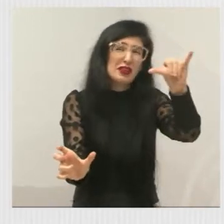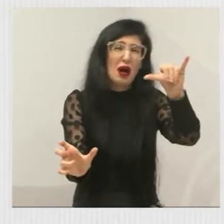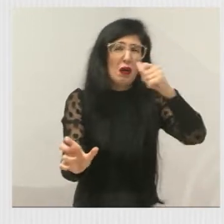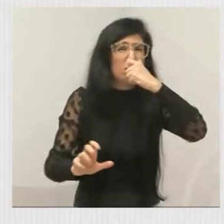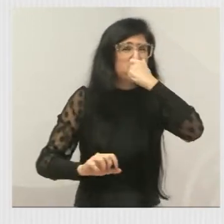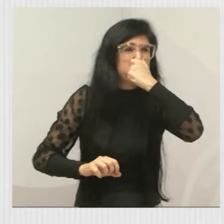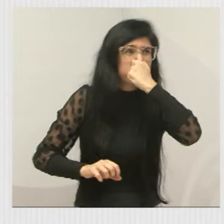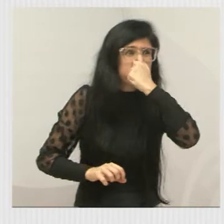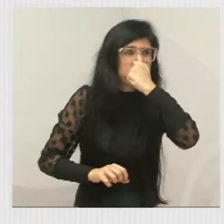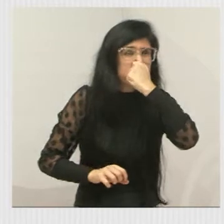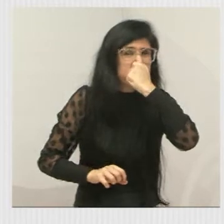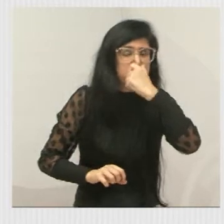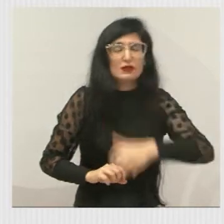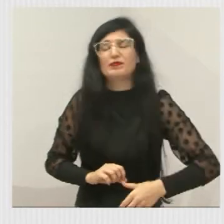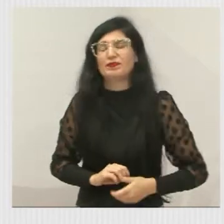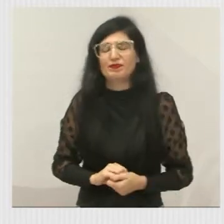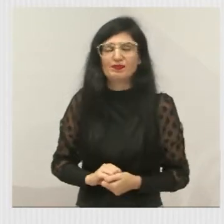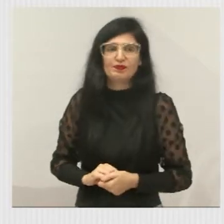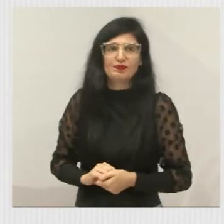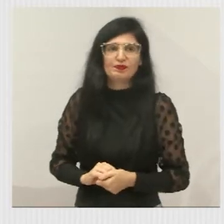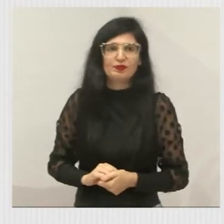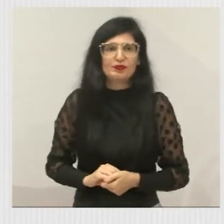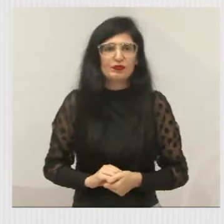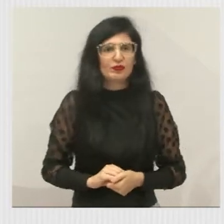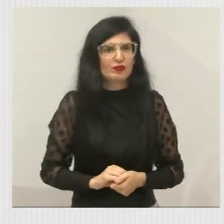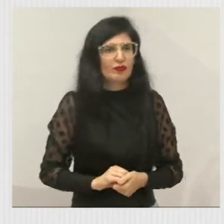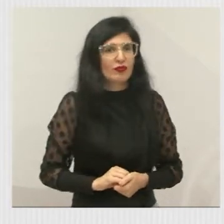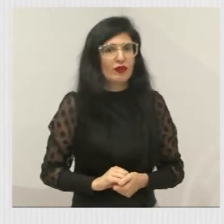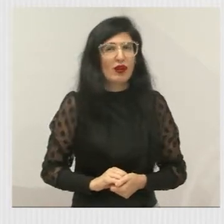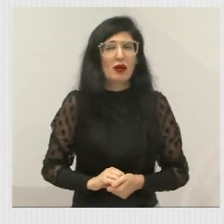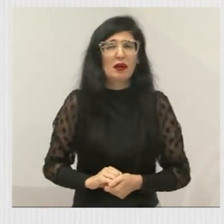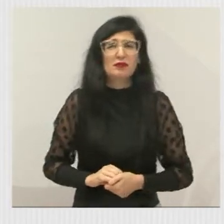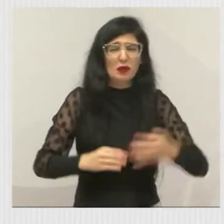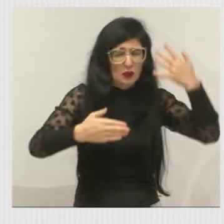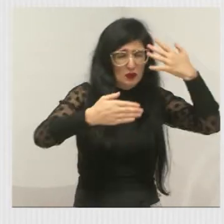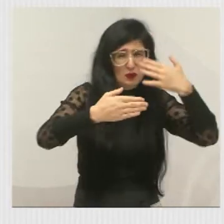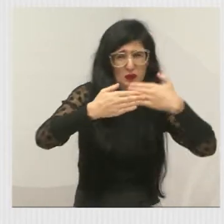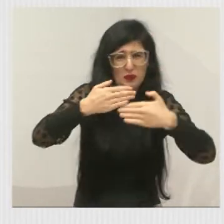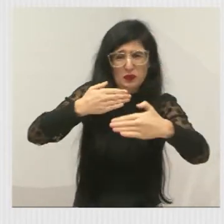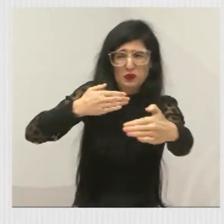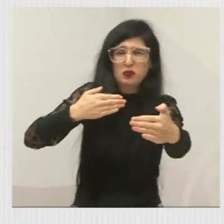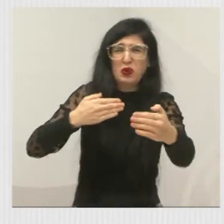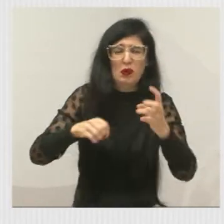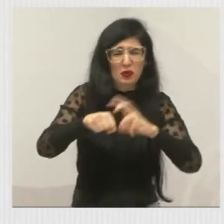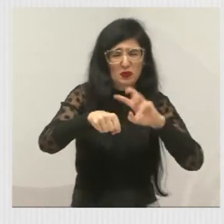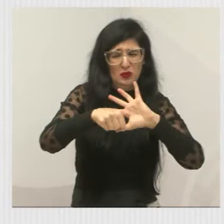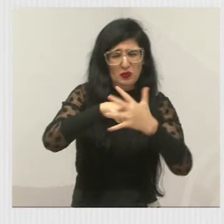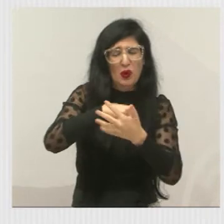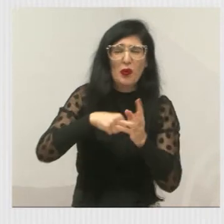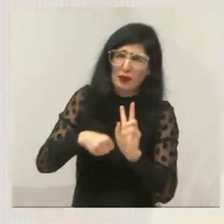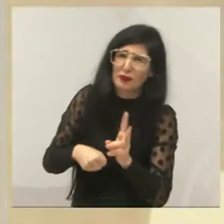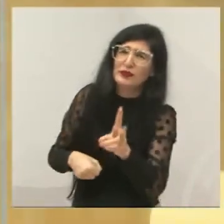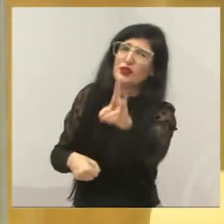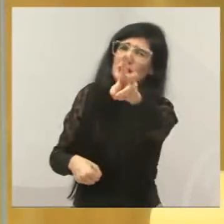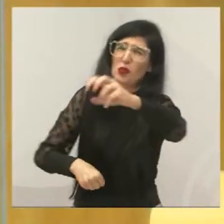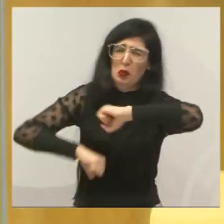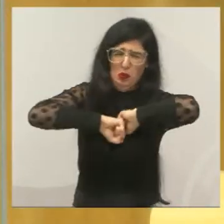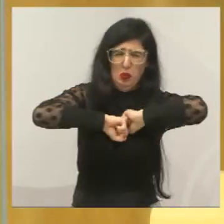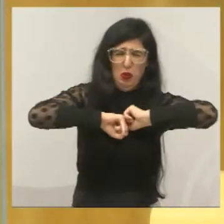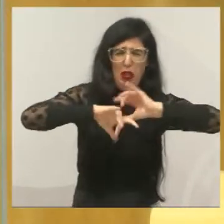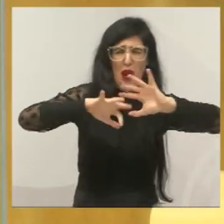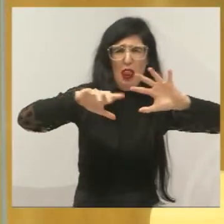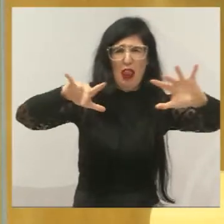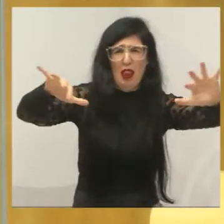perpetuar, infelizmente, o vírus que ainda circula no nosso país. As medidas sanitárias